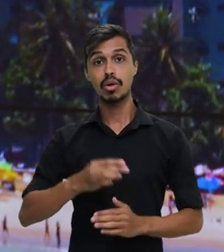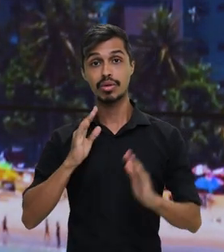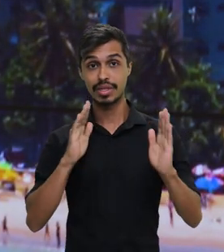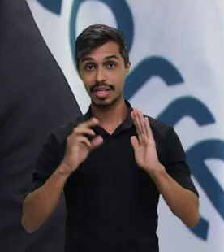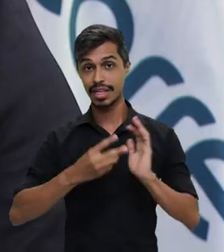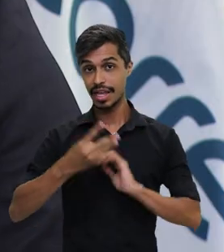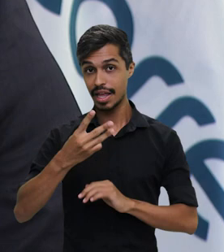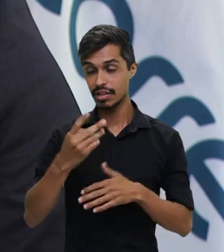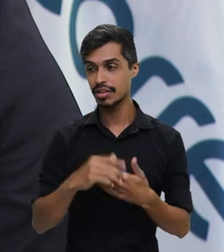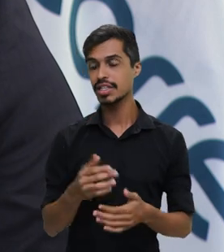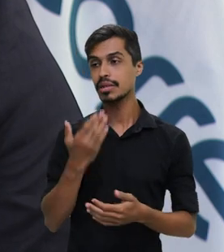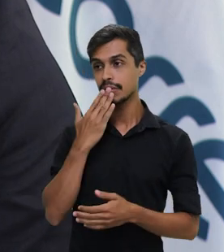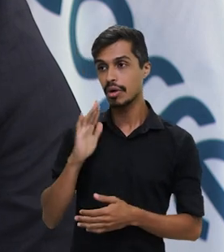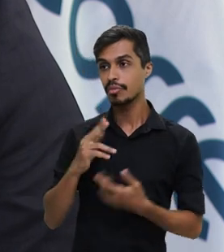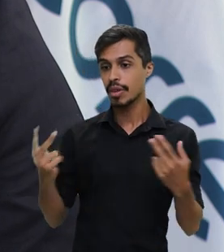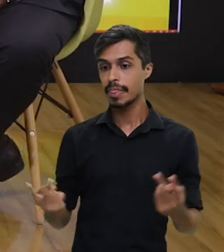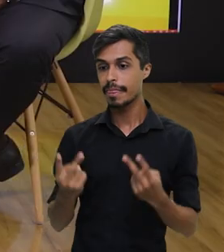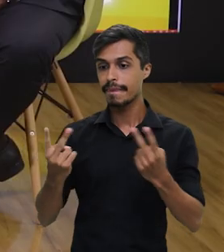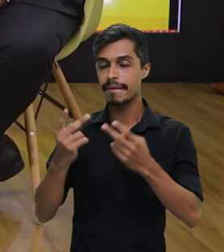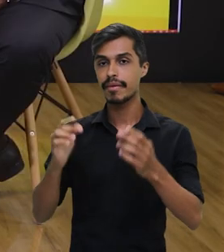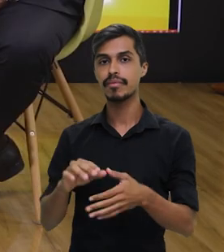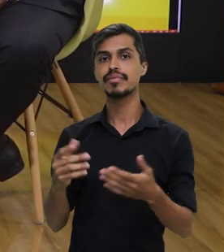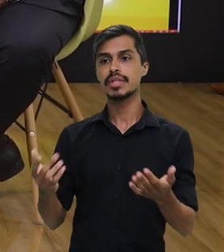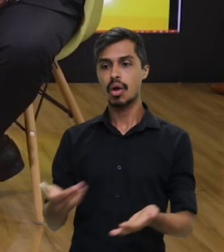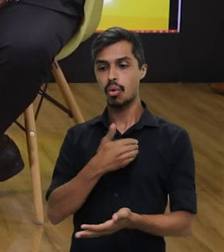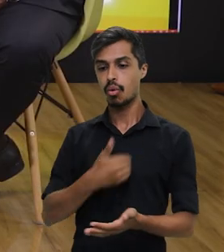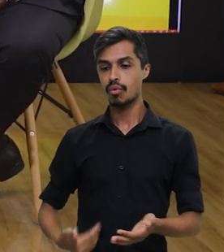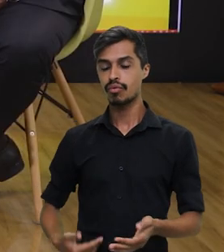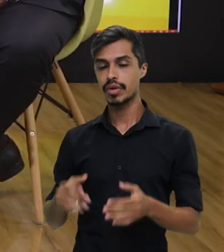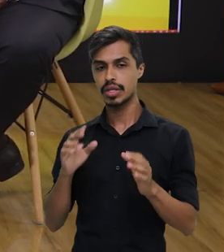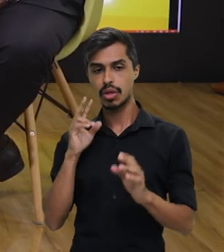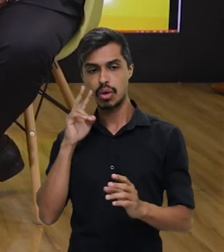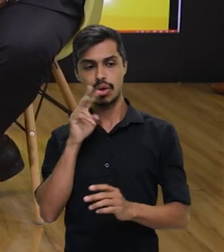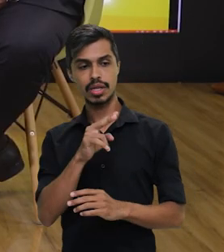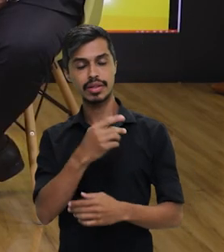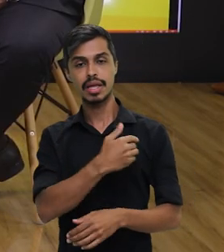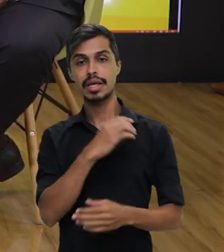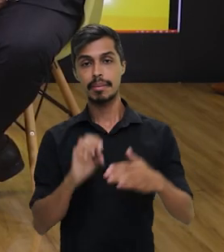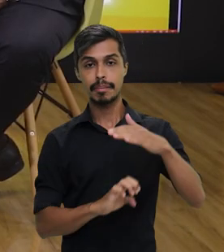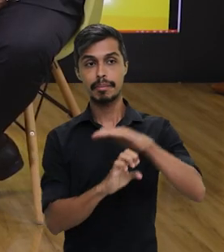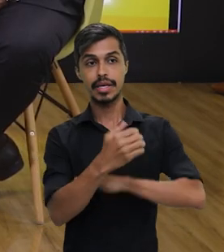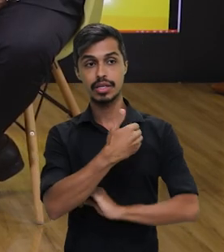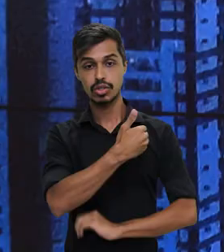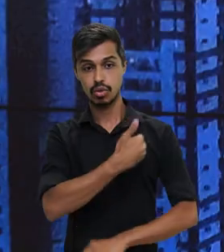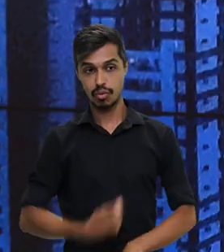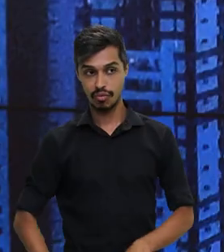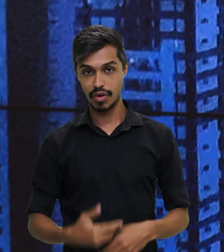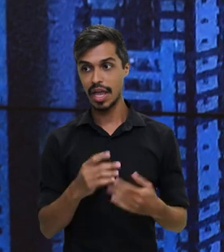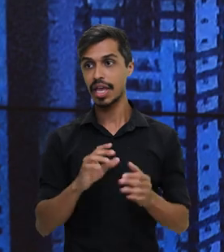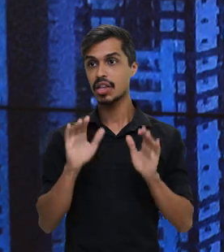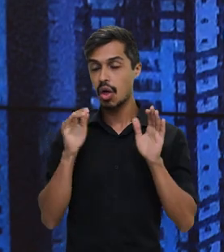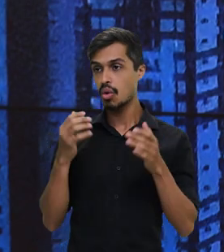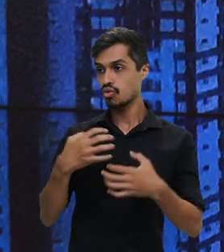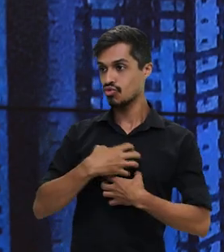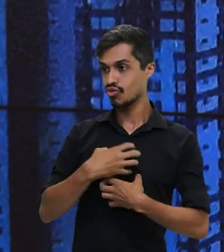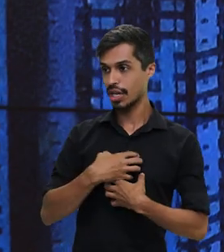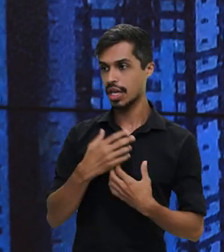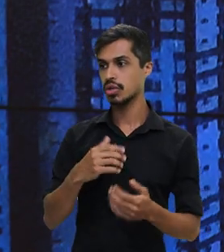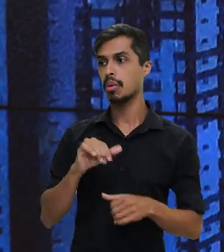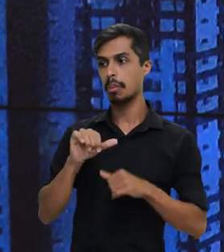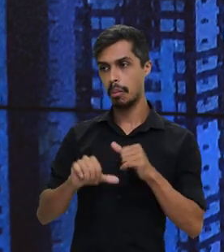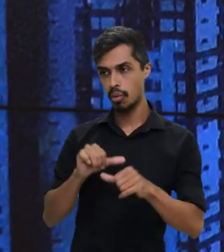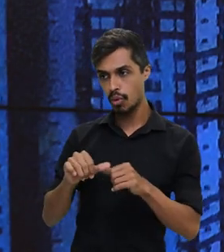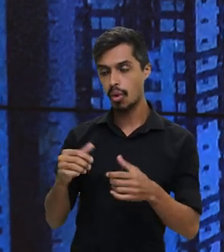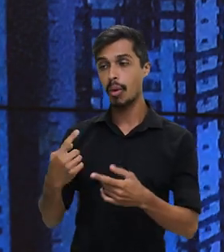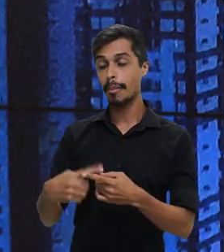promessa de valorizar, mudar a visão do governo em cima das empresas públicas, algo que estava sendo desconstruído